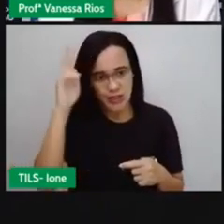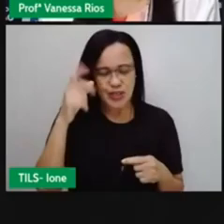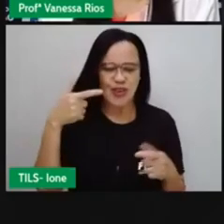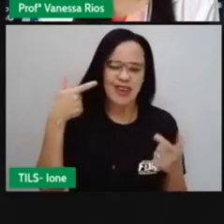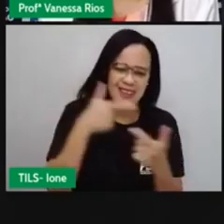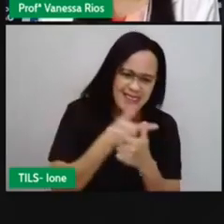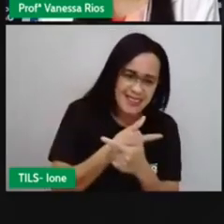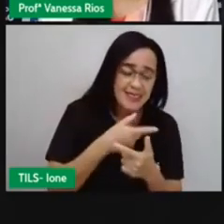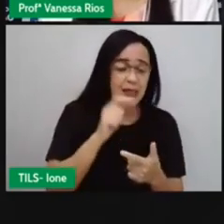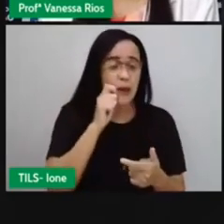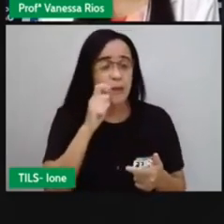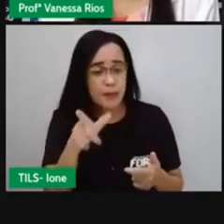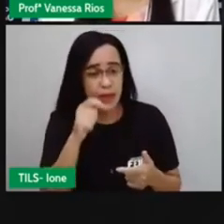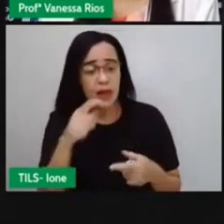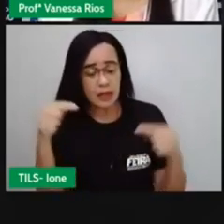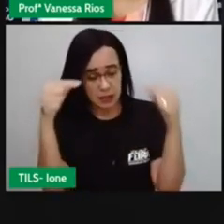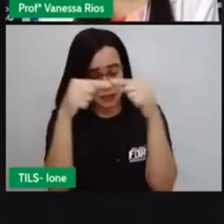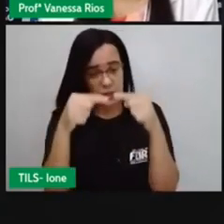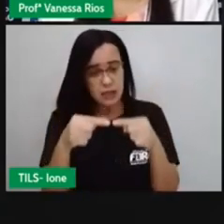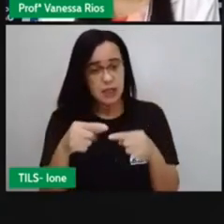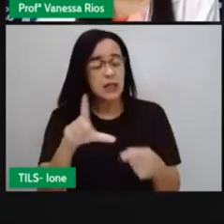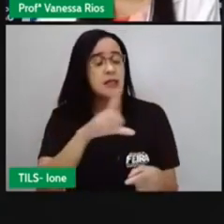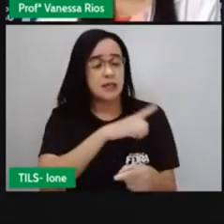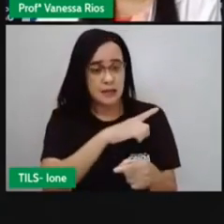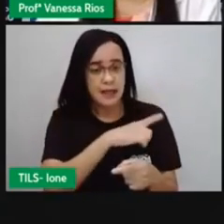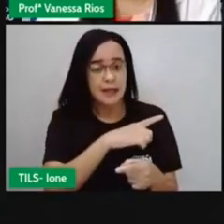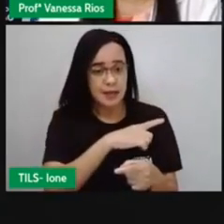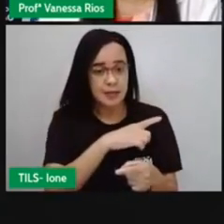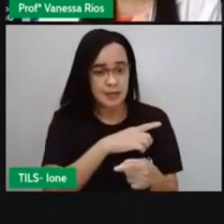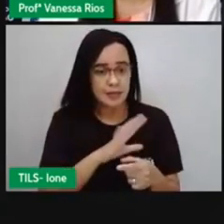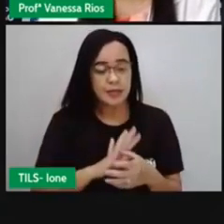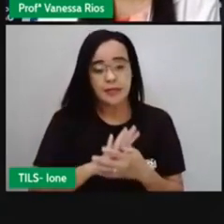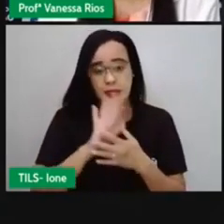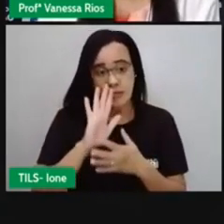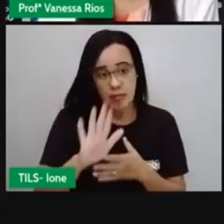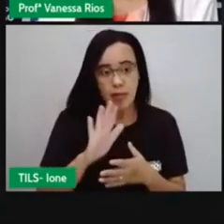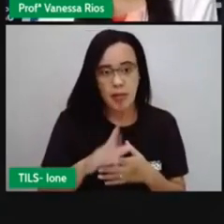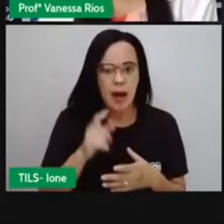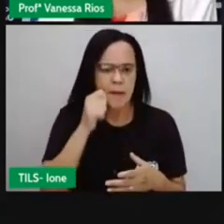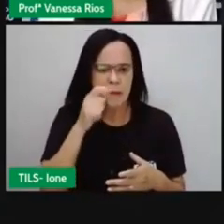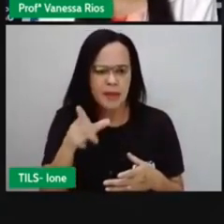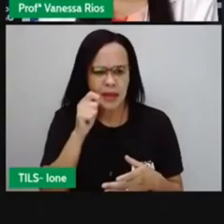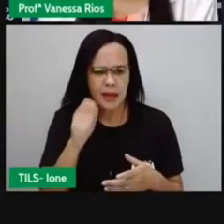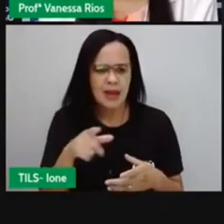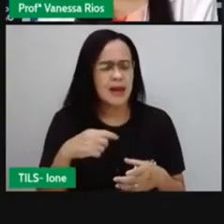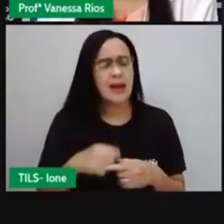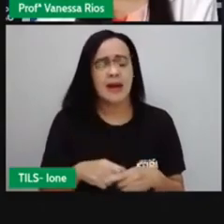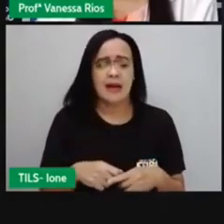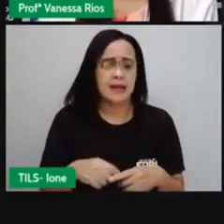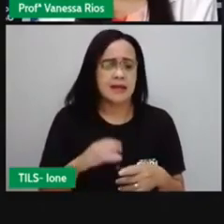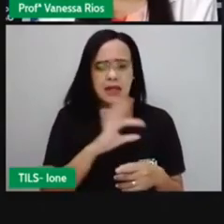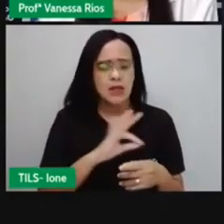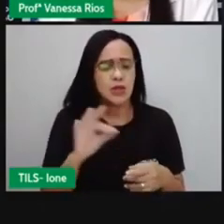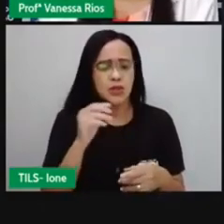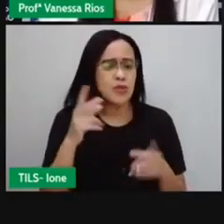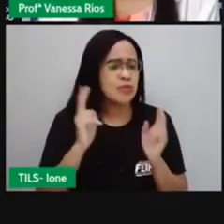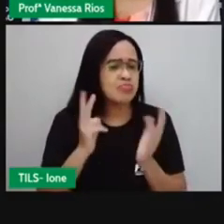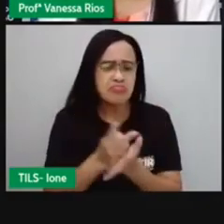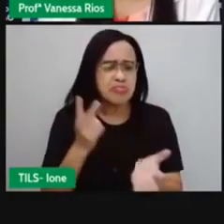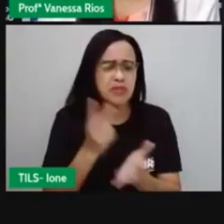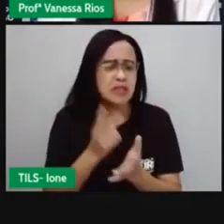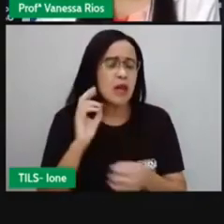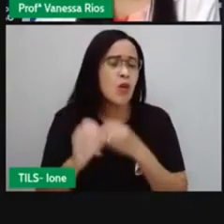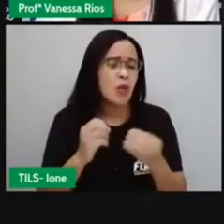observar que as piadas, normalmente, elas são oralizadas. Eu posso até escrever o texto, né? Da piada.